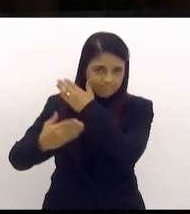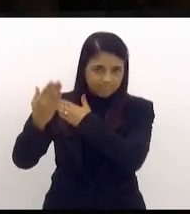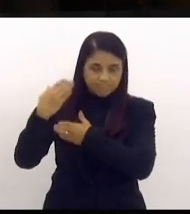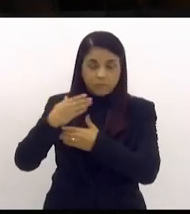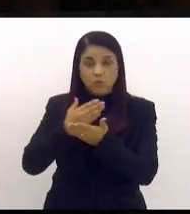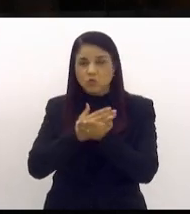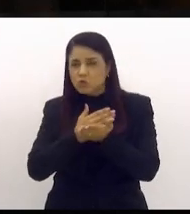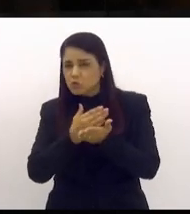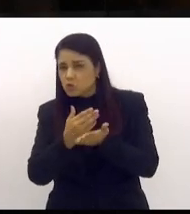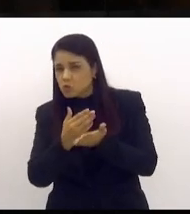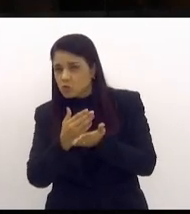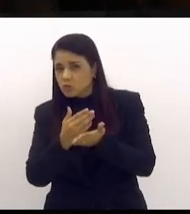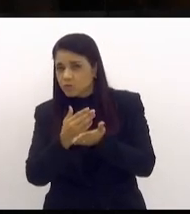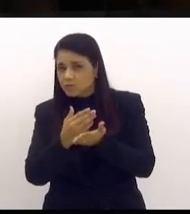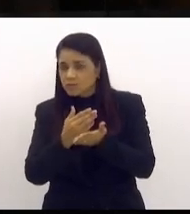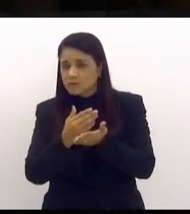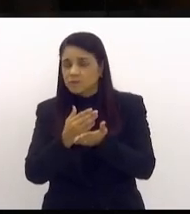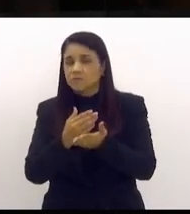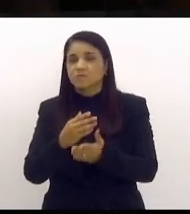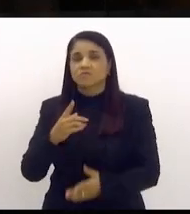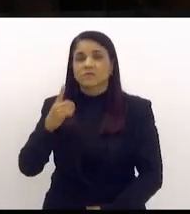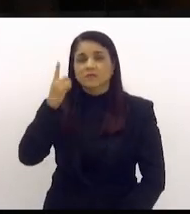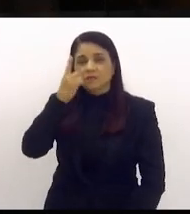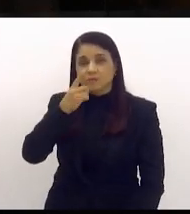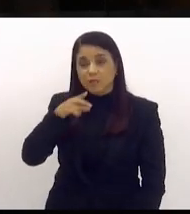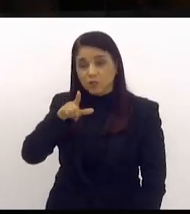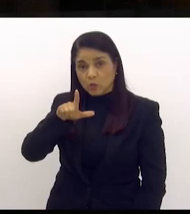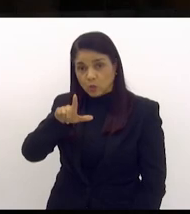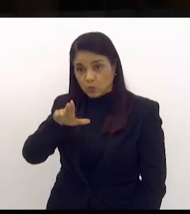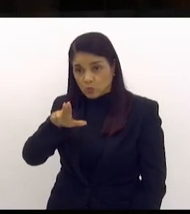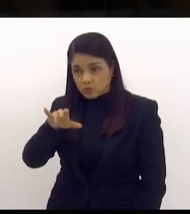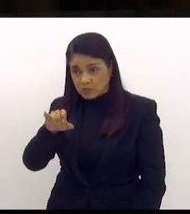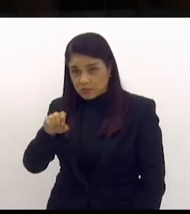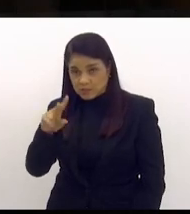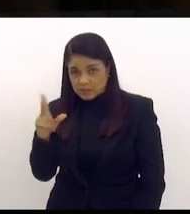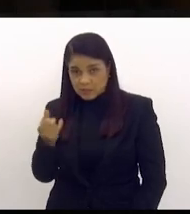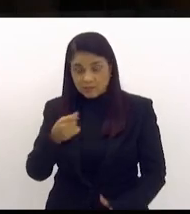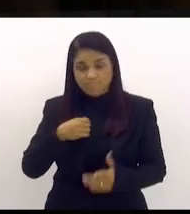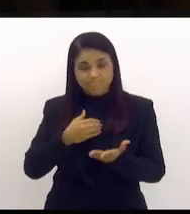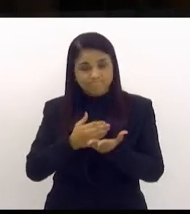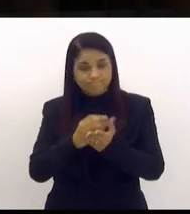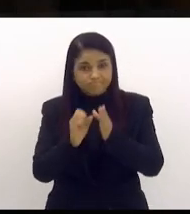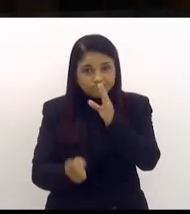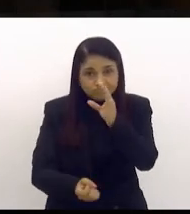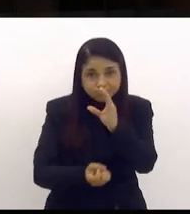iniciava-se, deputada Lucinha, o evento milícia